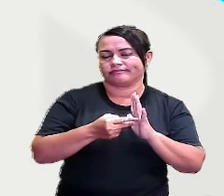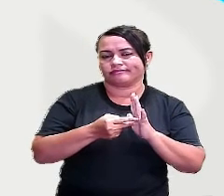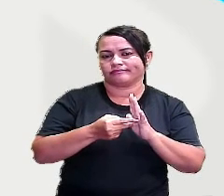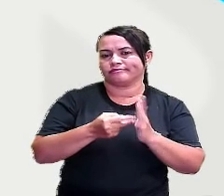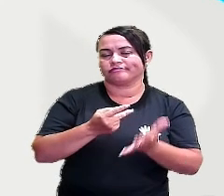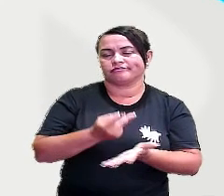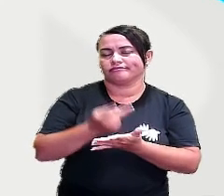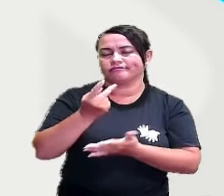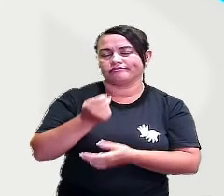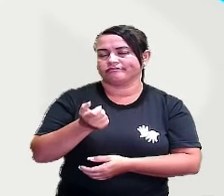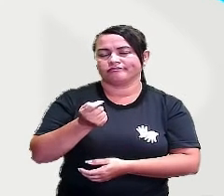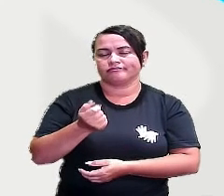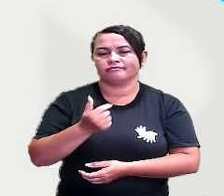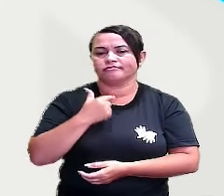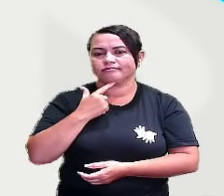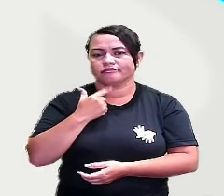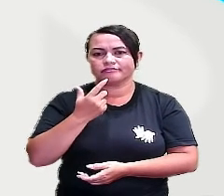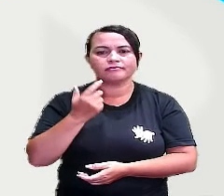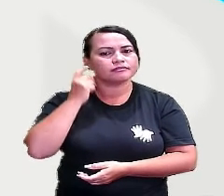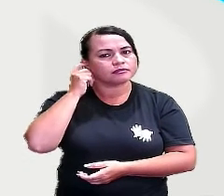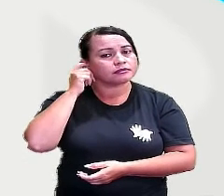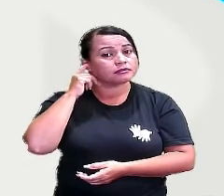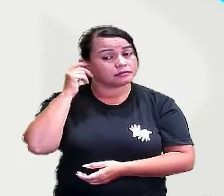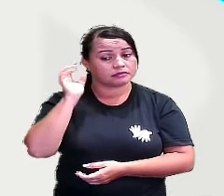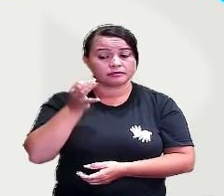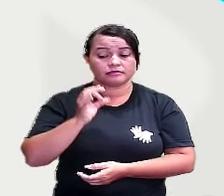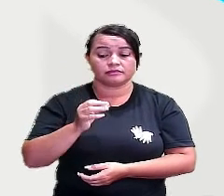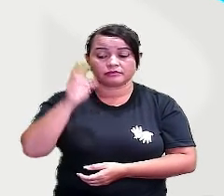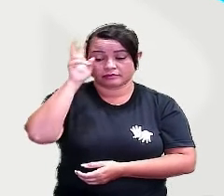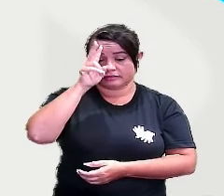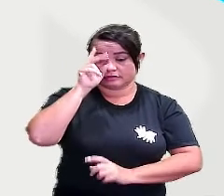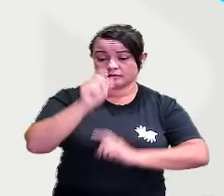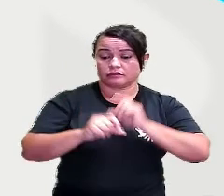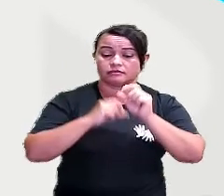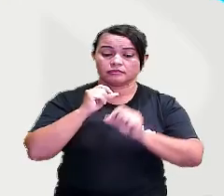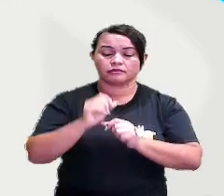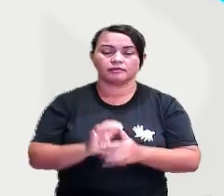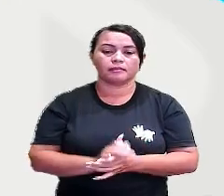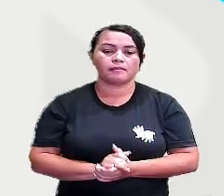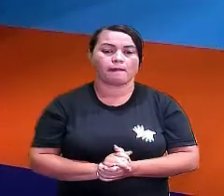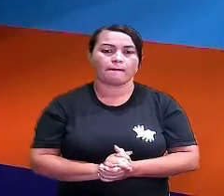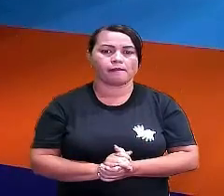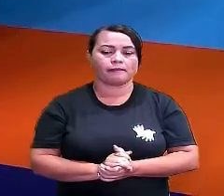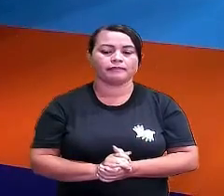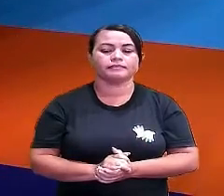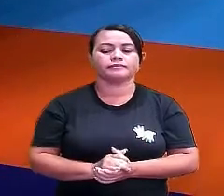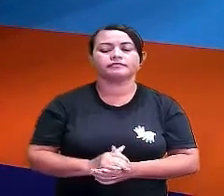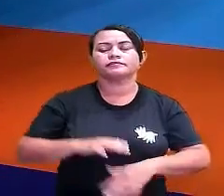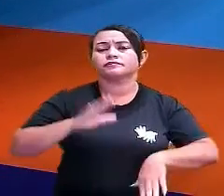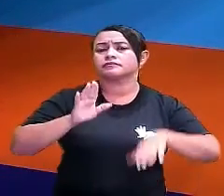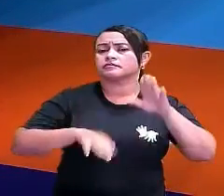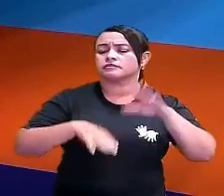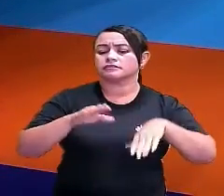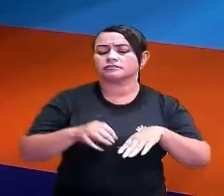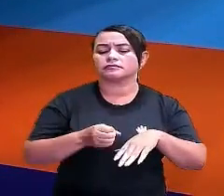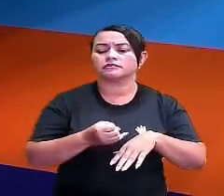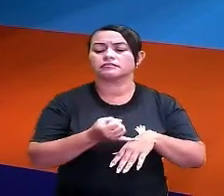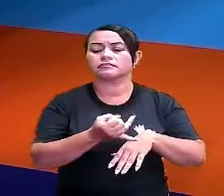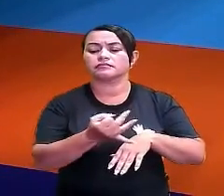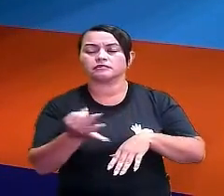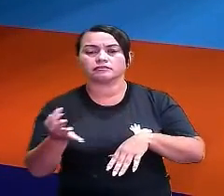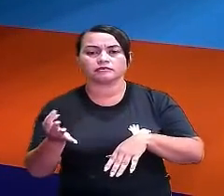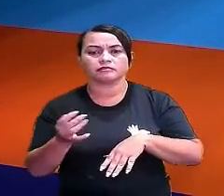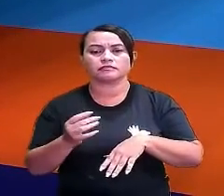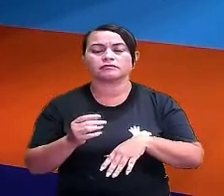improvável. Tá certo, gente? Lembrando que aí tá dependendo da quantidade de